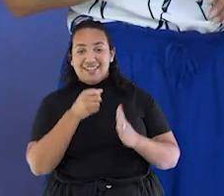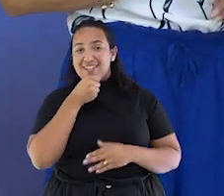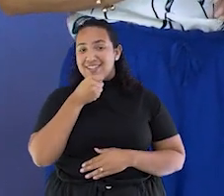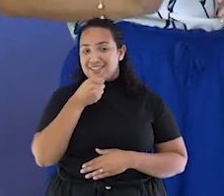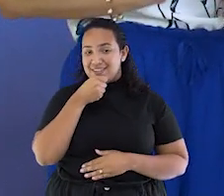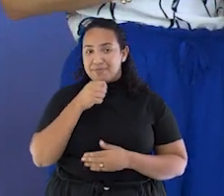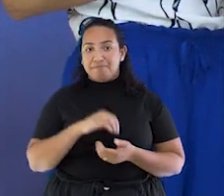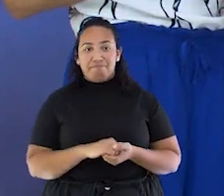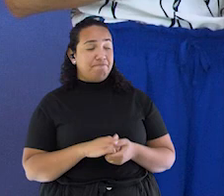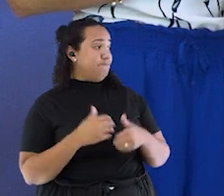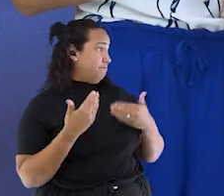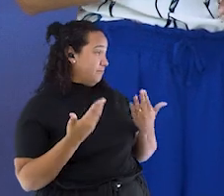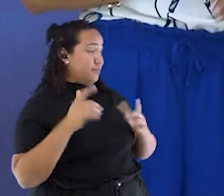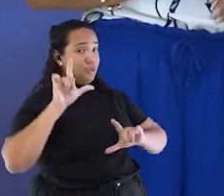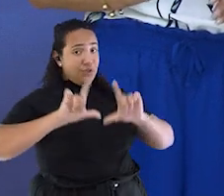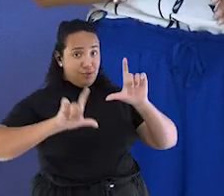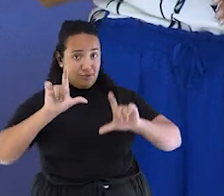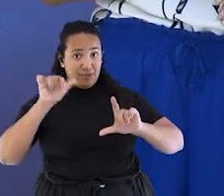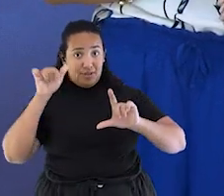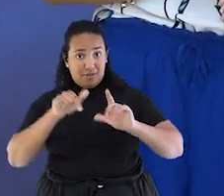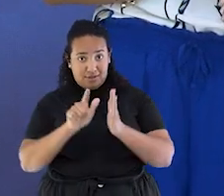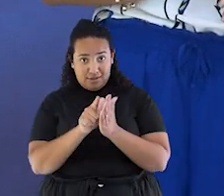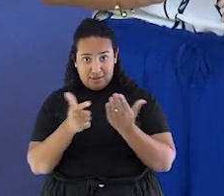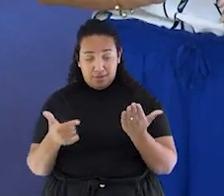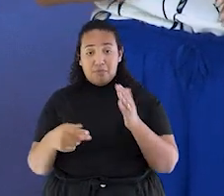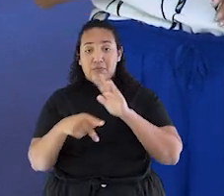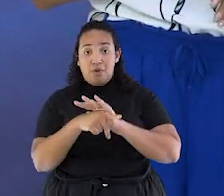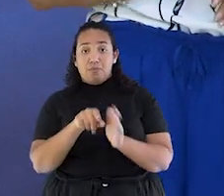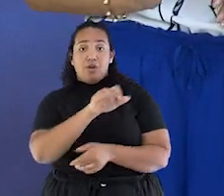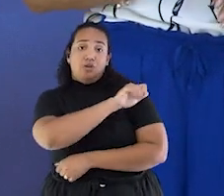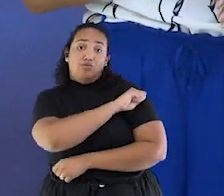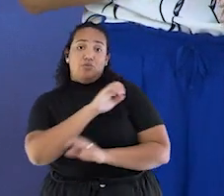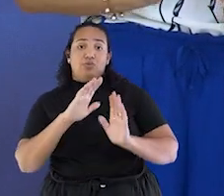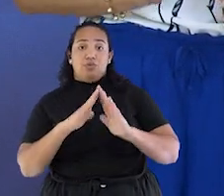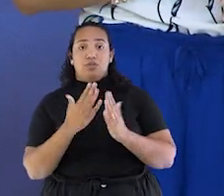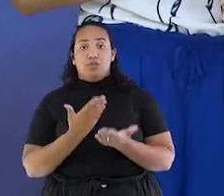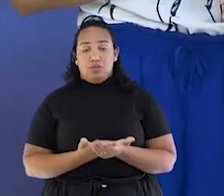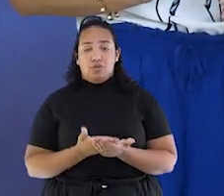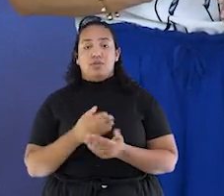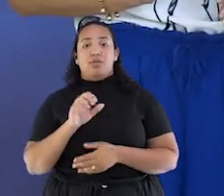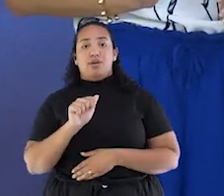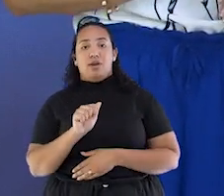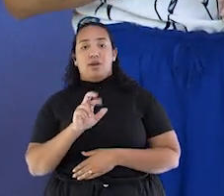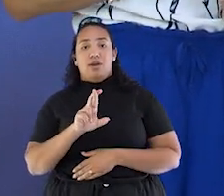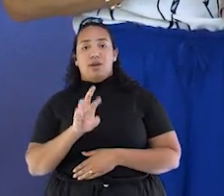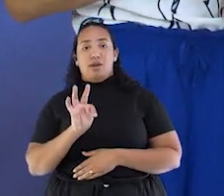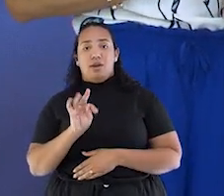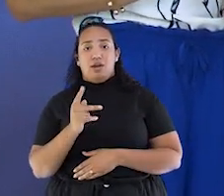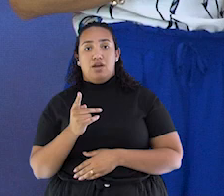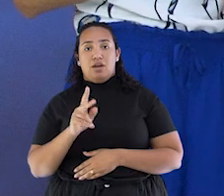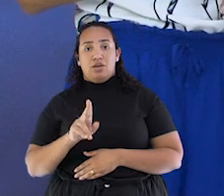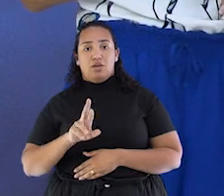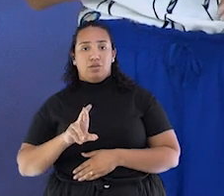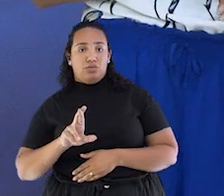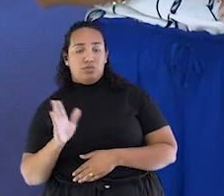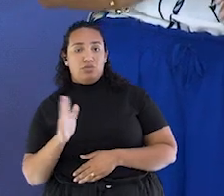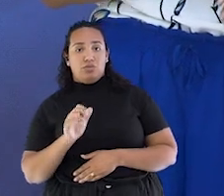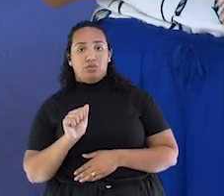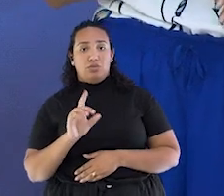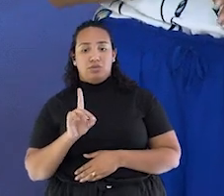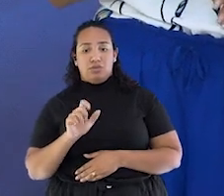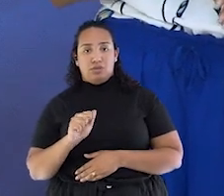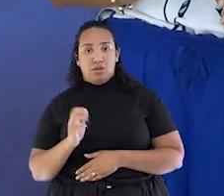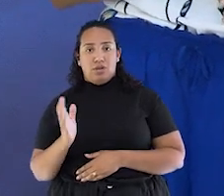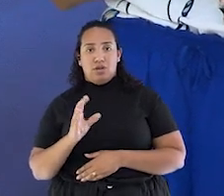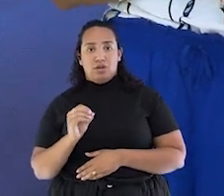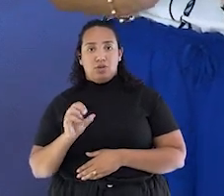desenvolvido pelos estudantes da EMF Arthur da Costa e Silva e faz parte do projeto